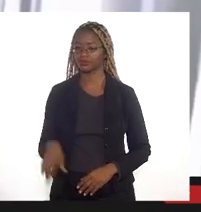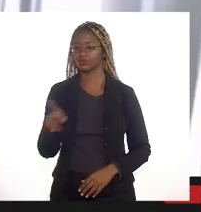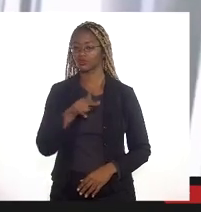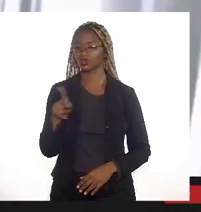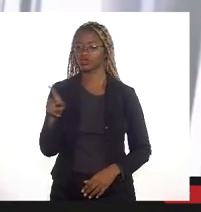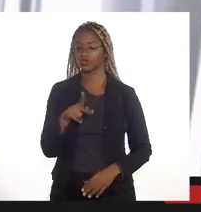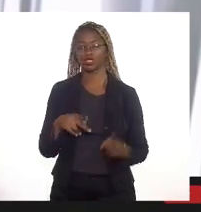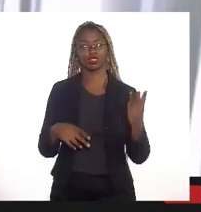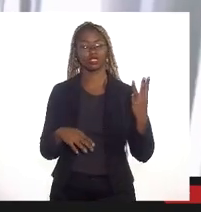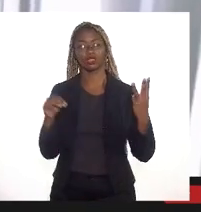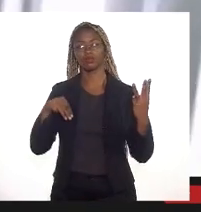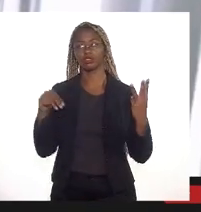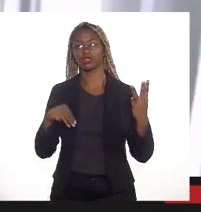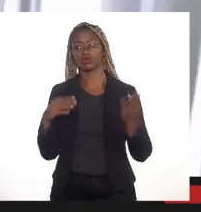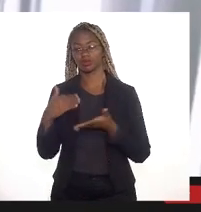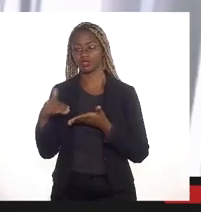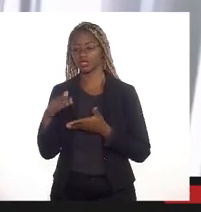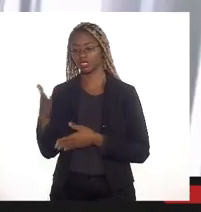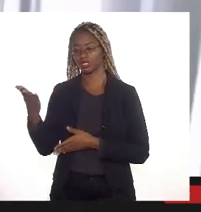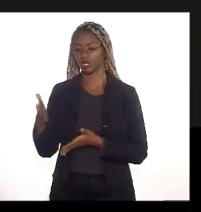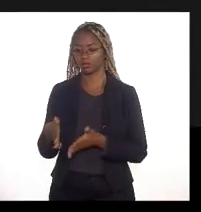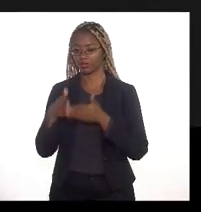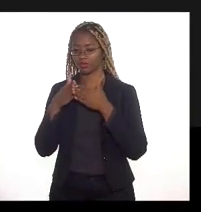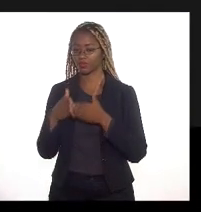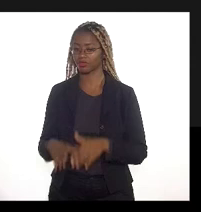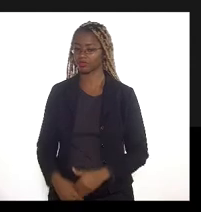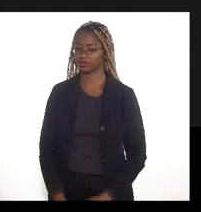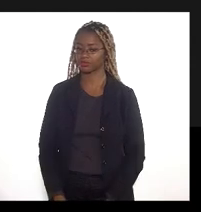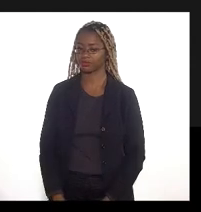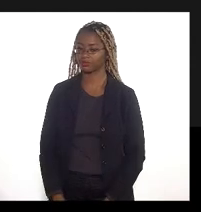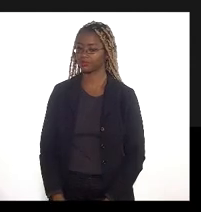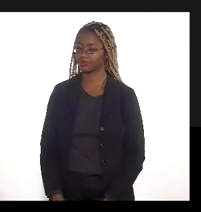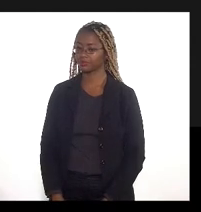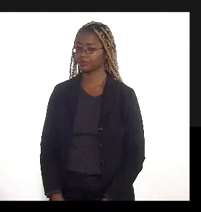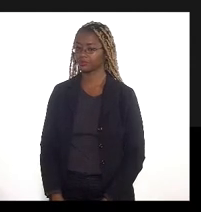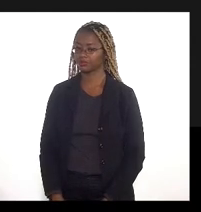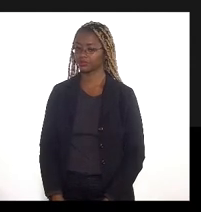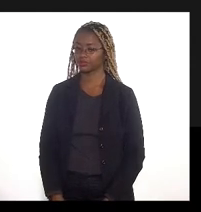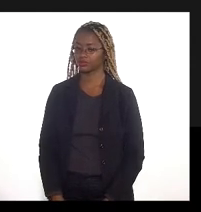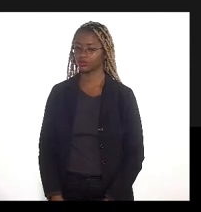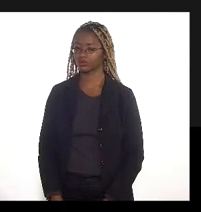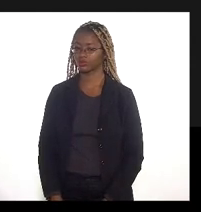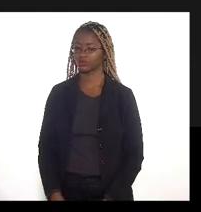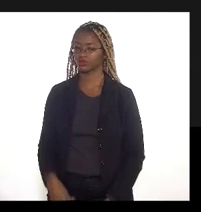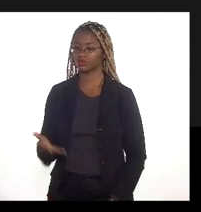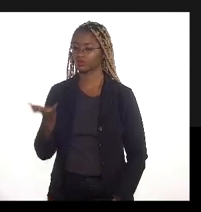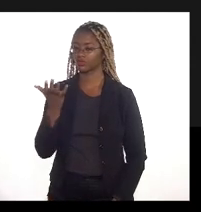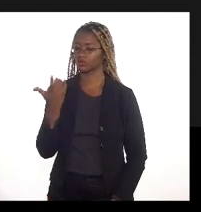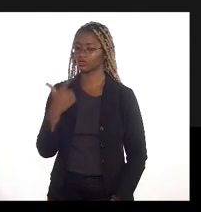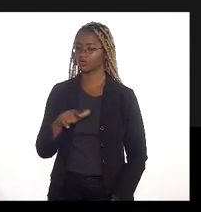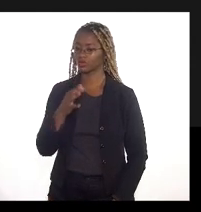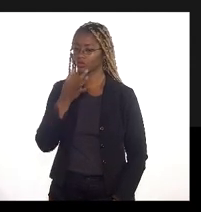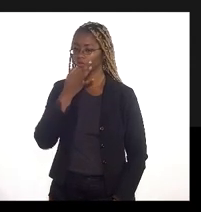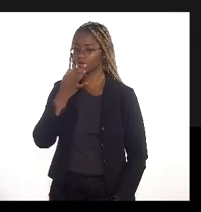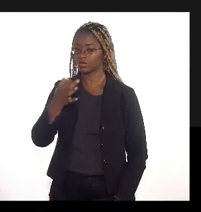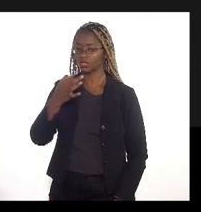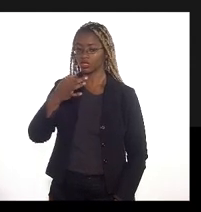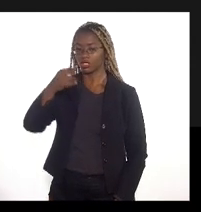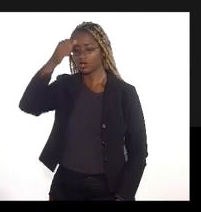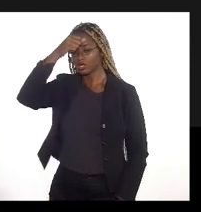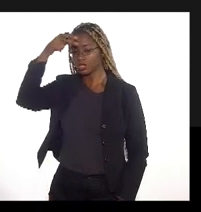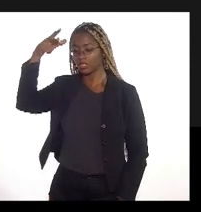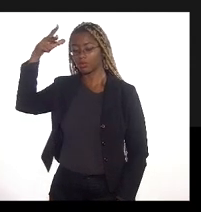para a gente passar a palavra ao secretário Leandro Guimarães por favor então eu queria novamente a opinião da prefeitura